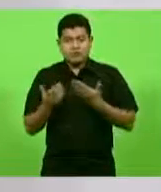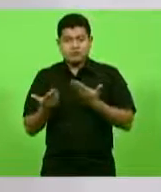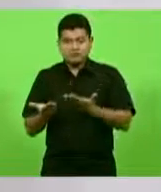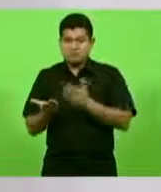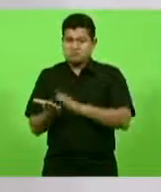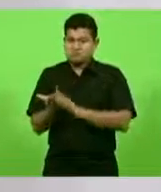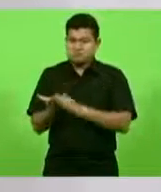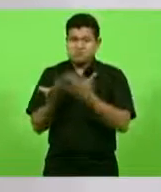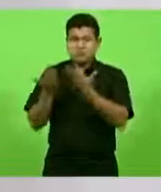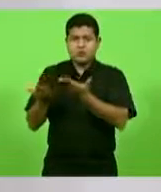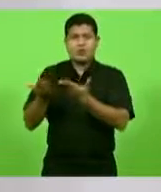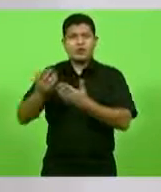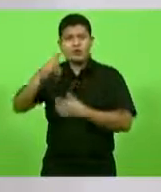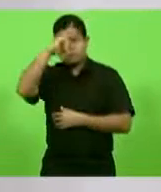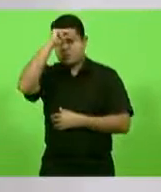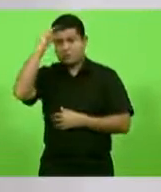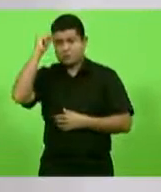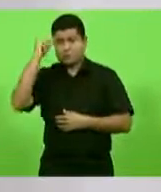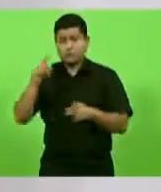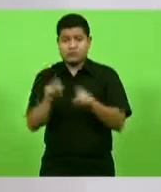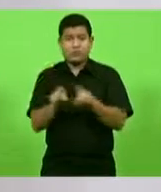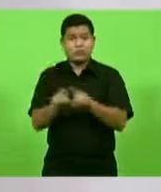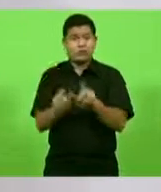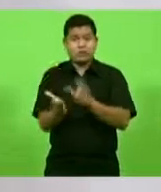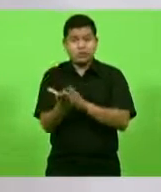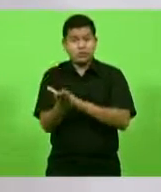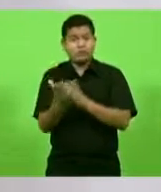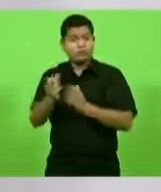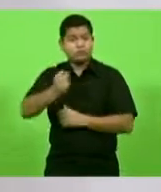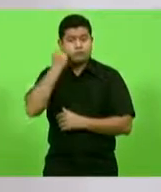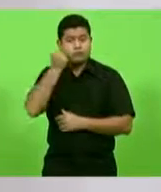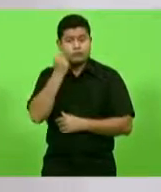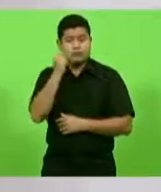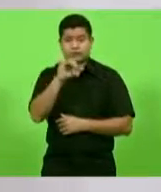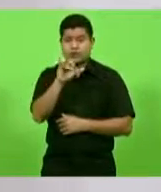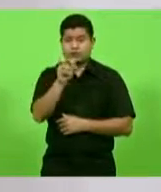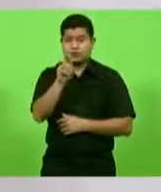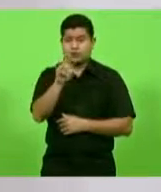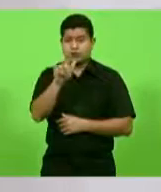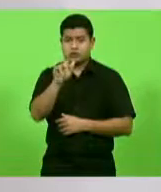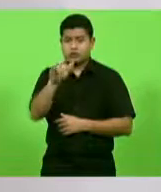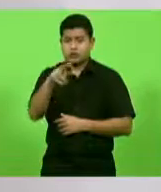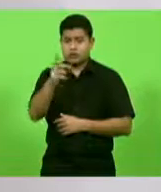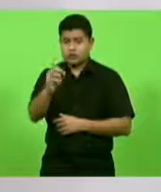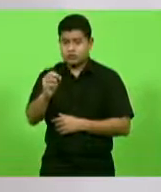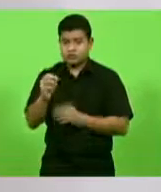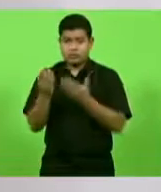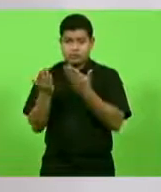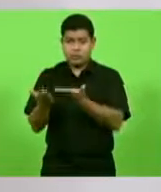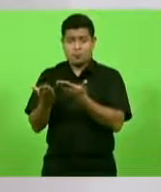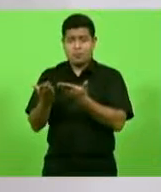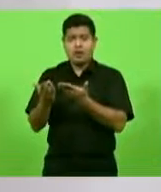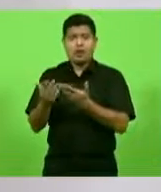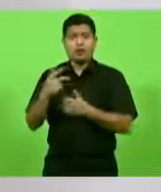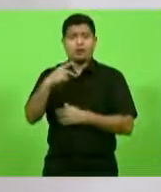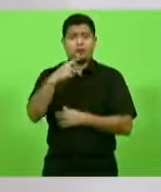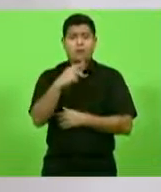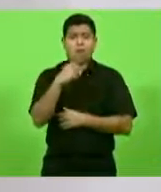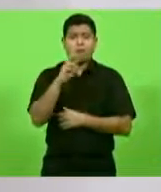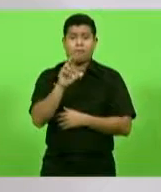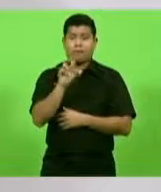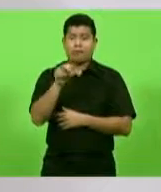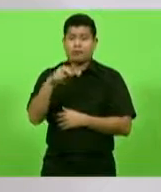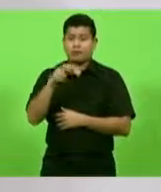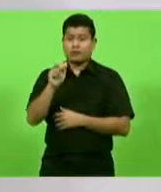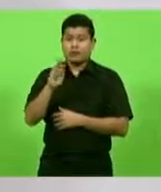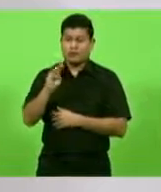atuou, elogiou o senador Jorginho Melo pelo Pronamp, que foi